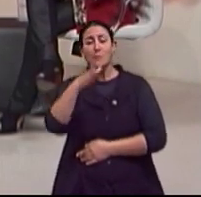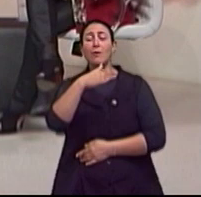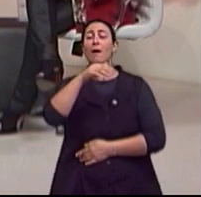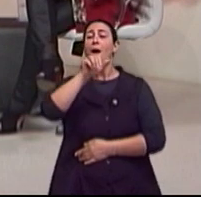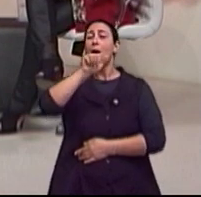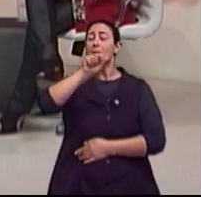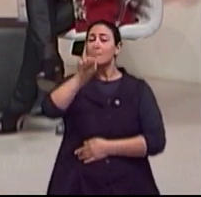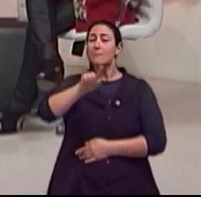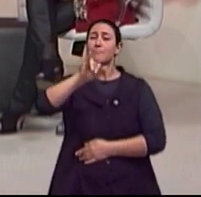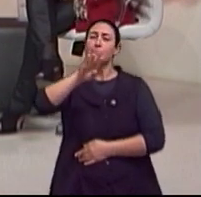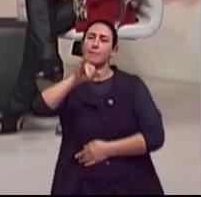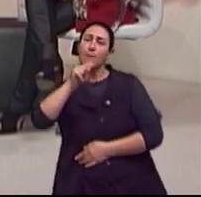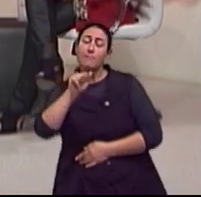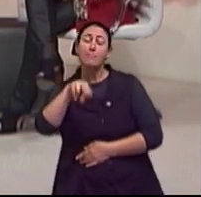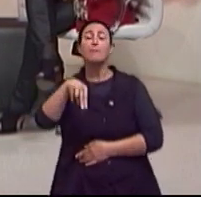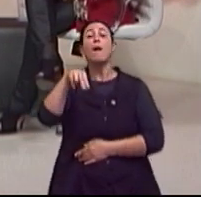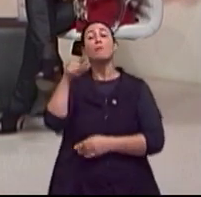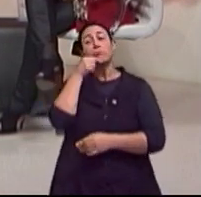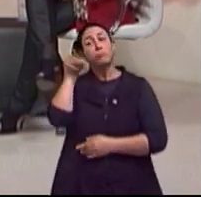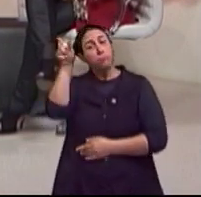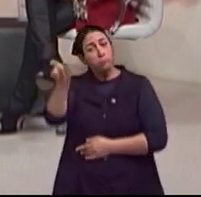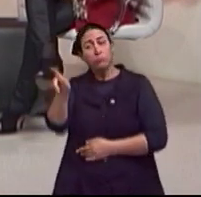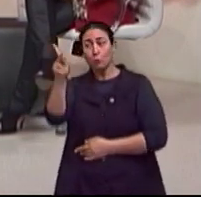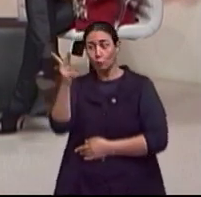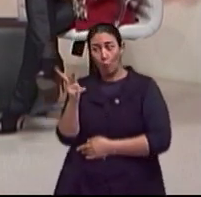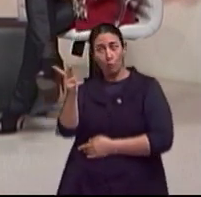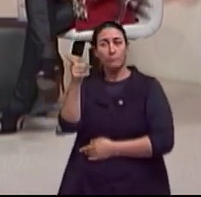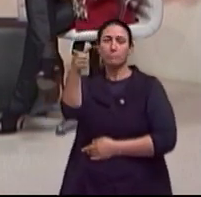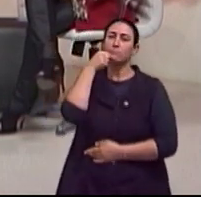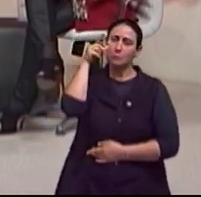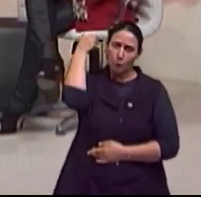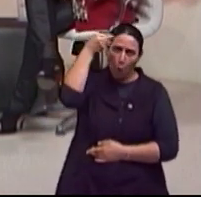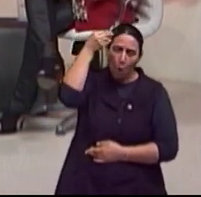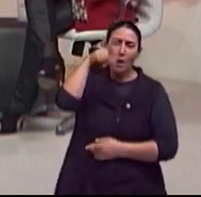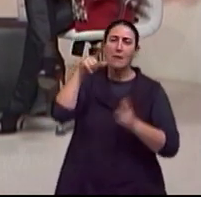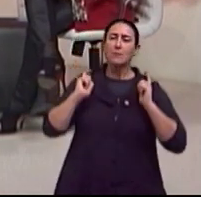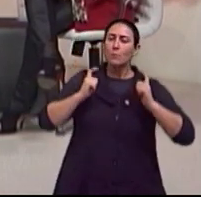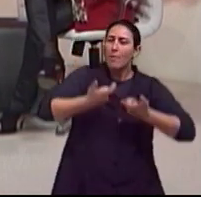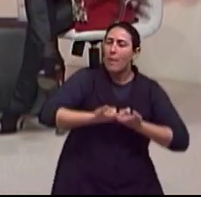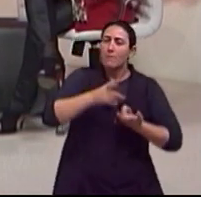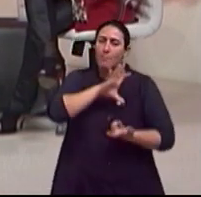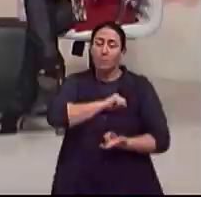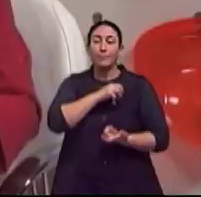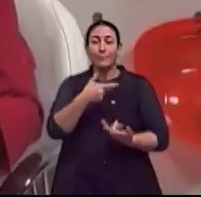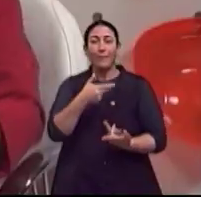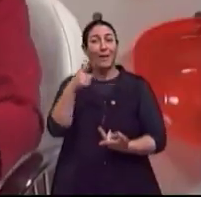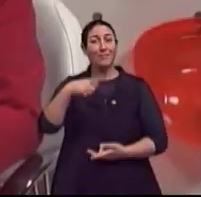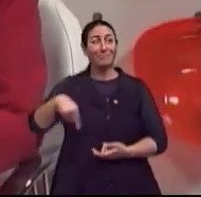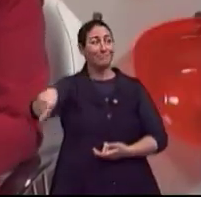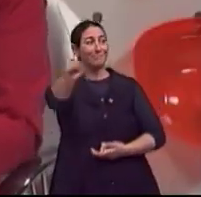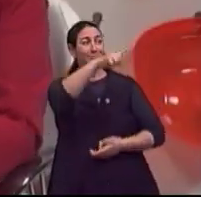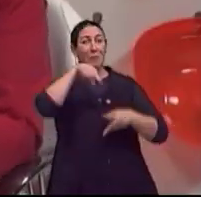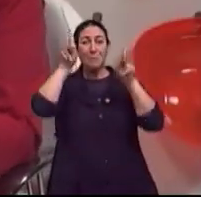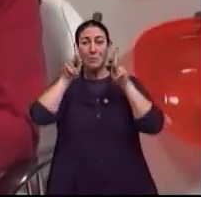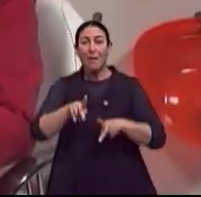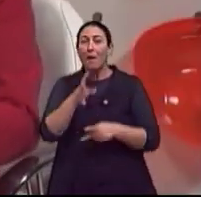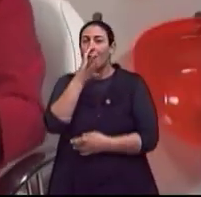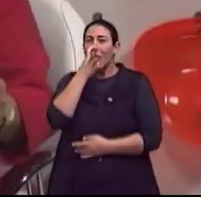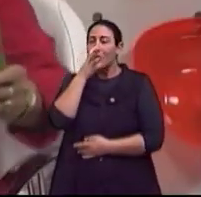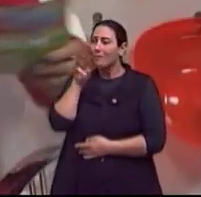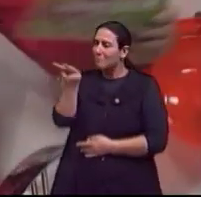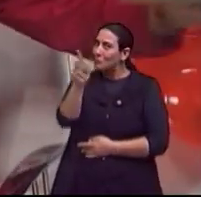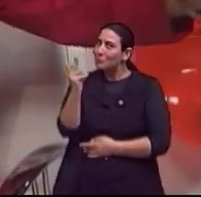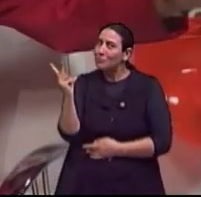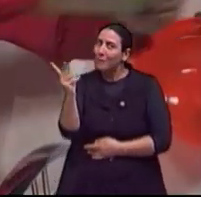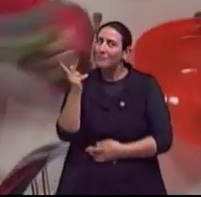pra todos nós. Até os guris aqui do estúdio, ó, já ficaram ali prestando atenção que a terceira idade ainda não chegou ali, não chegou aqui,